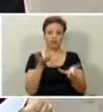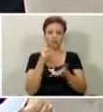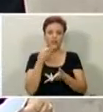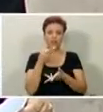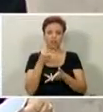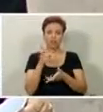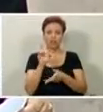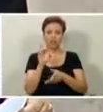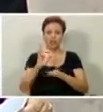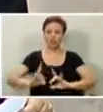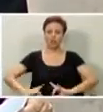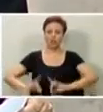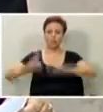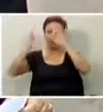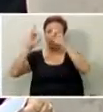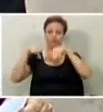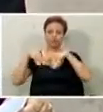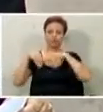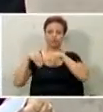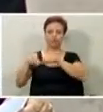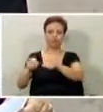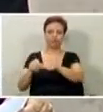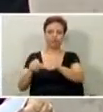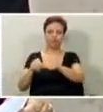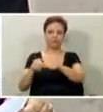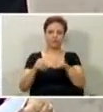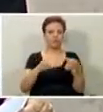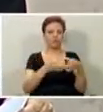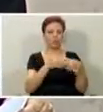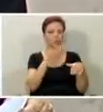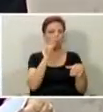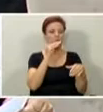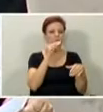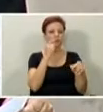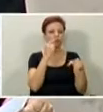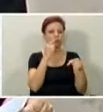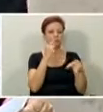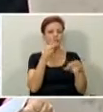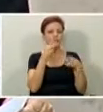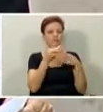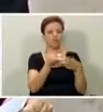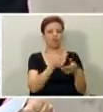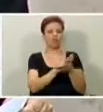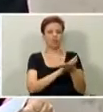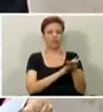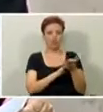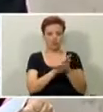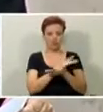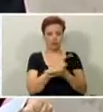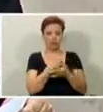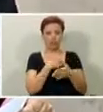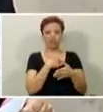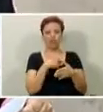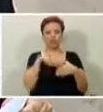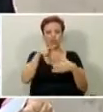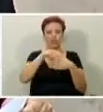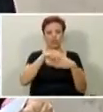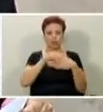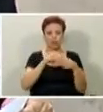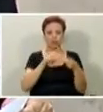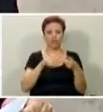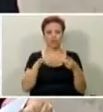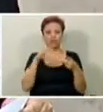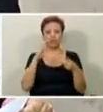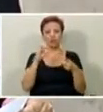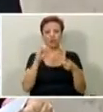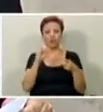patrimônio. Ninguém discute a questão dos funcionários. Eu fiz uma emenda, o Mário Covas fez uma outra emenda, eu acho que o Donato